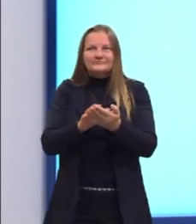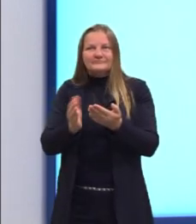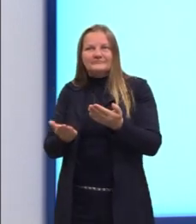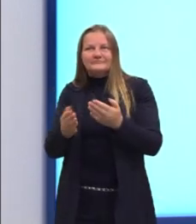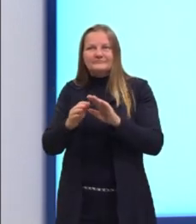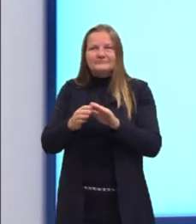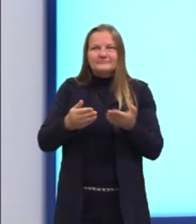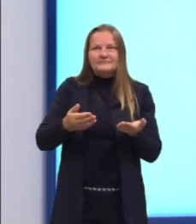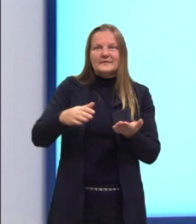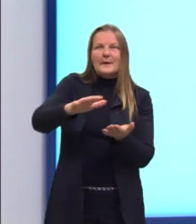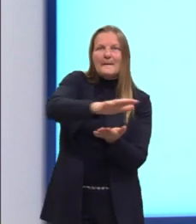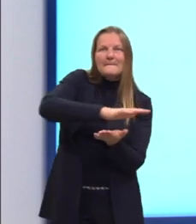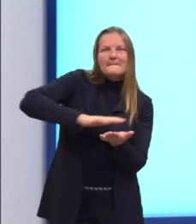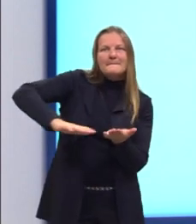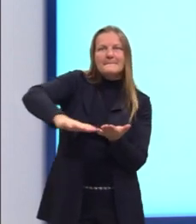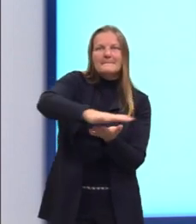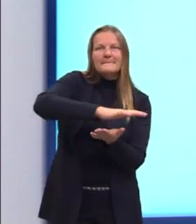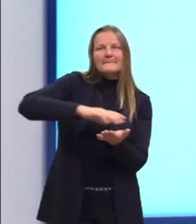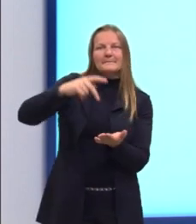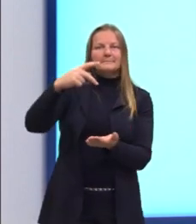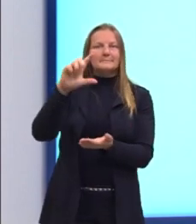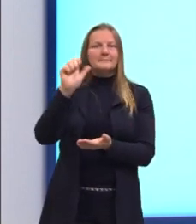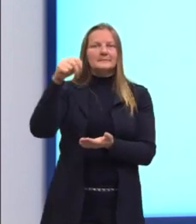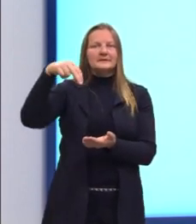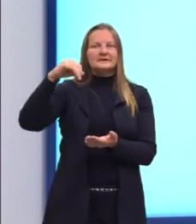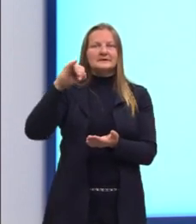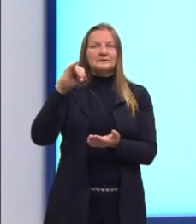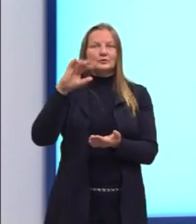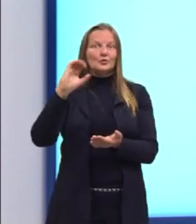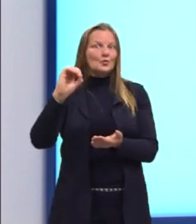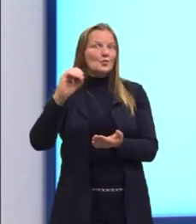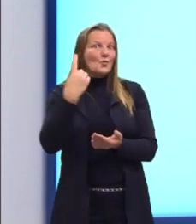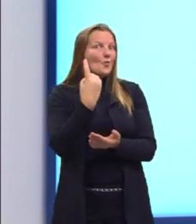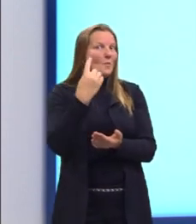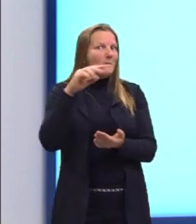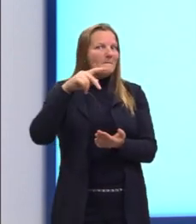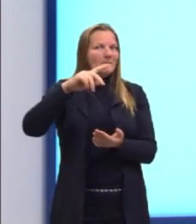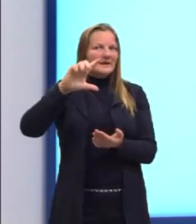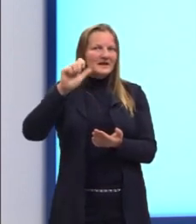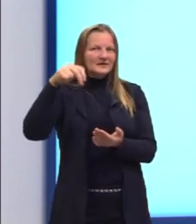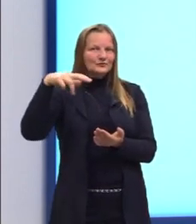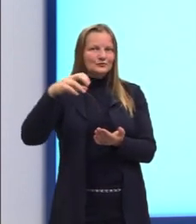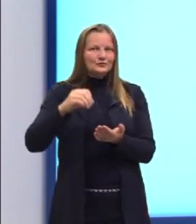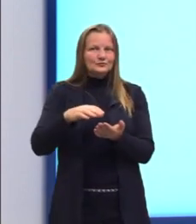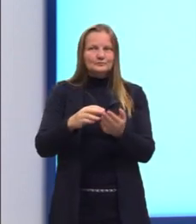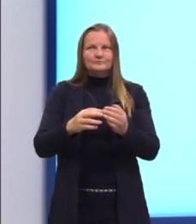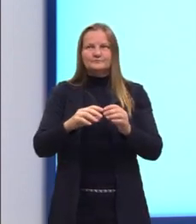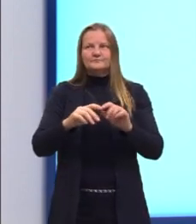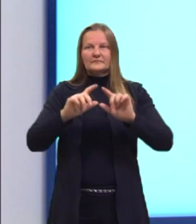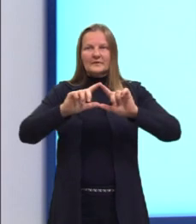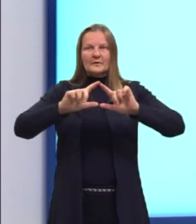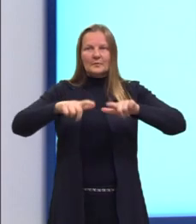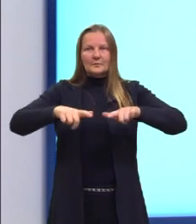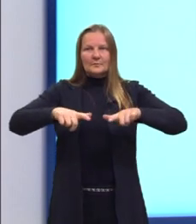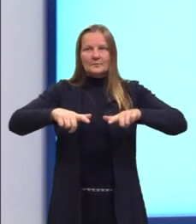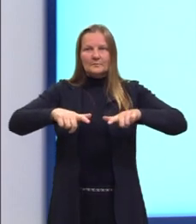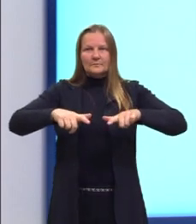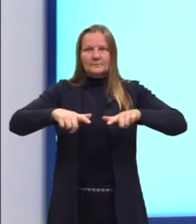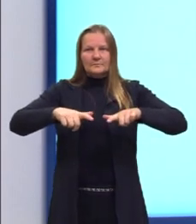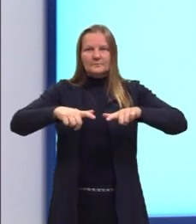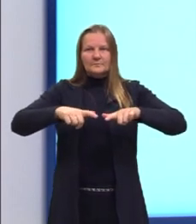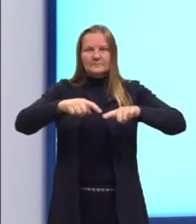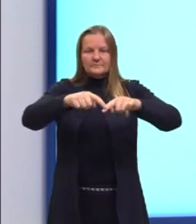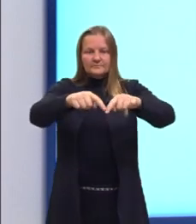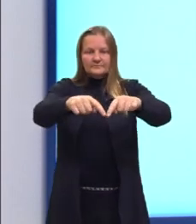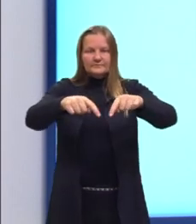a nossa planificação. Nós conseguimos visualizar as duas bases, tá? Que são ali, então, nesse